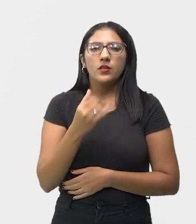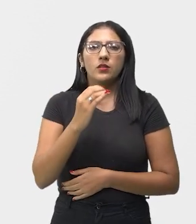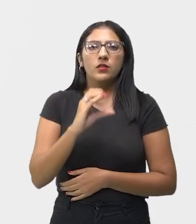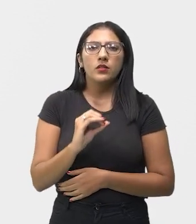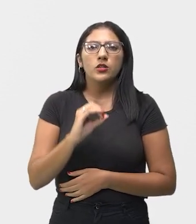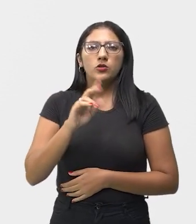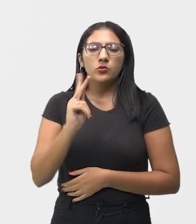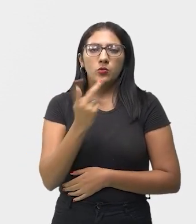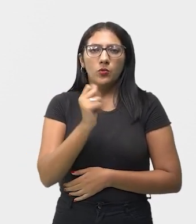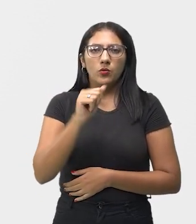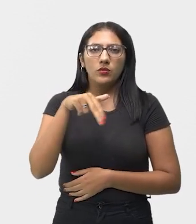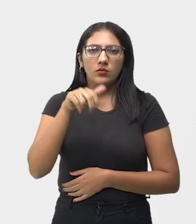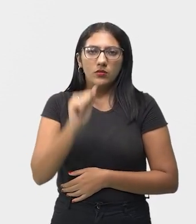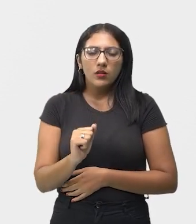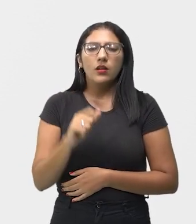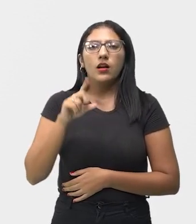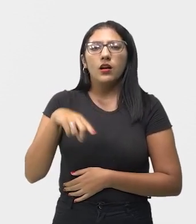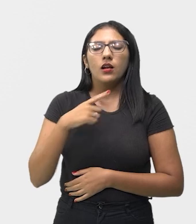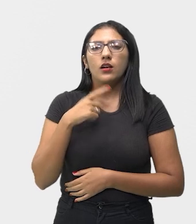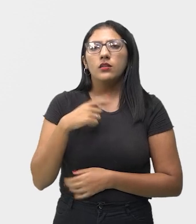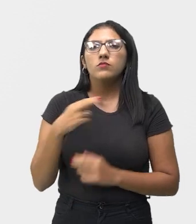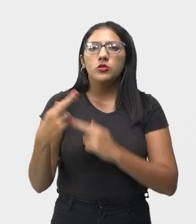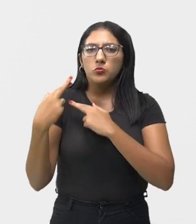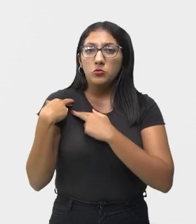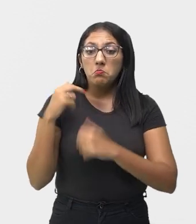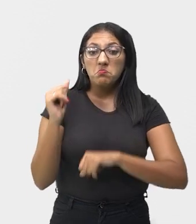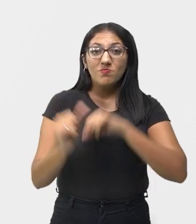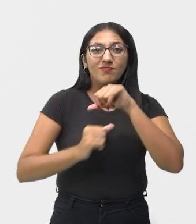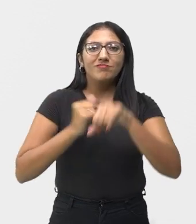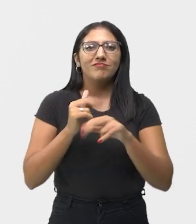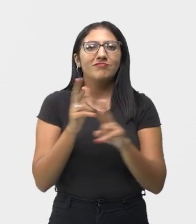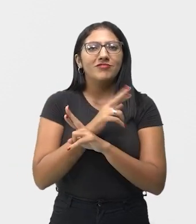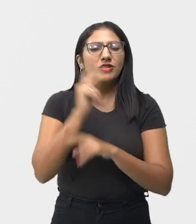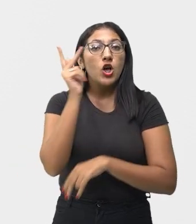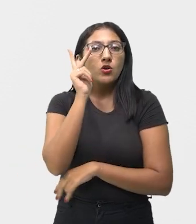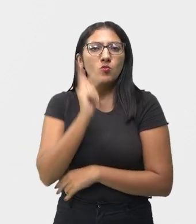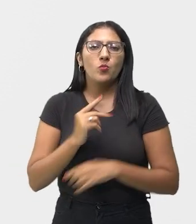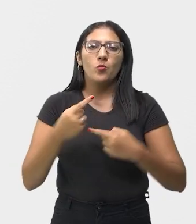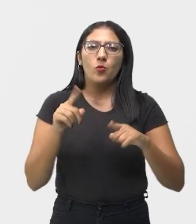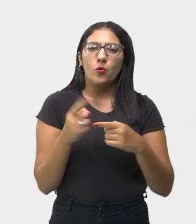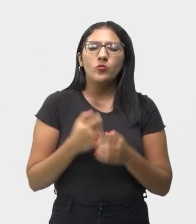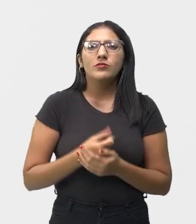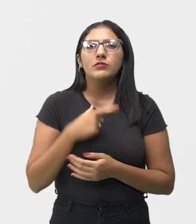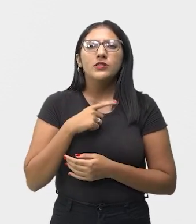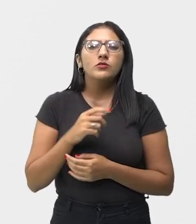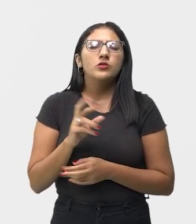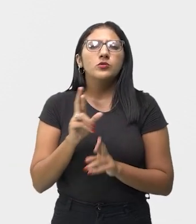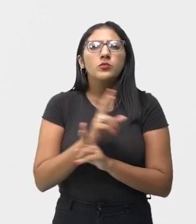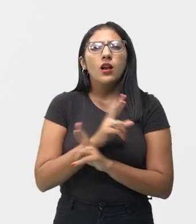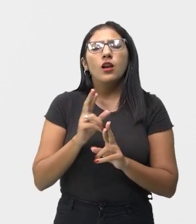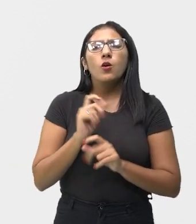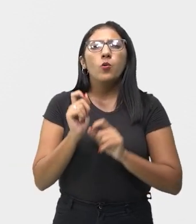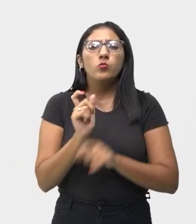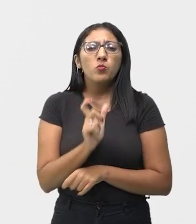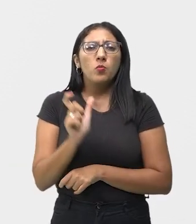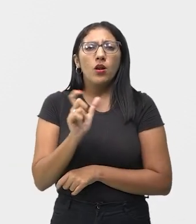mudou a história da música com sua produção artística. Era mais conhecida como Bach, tá?